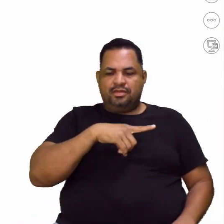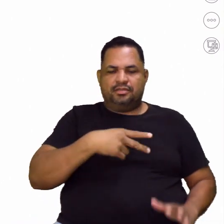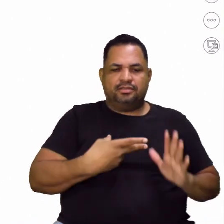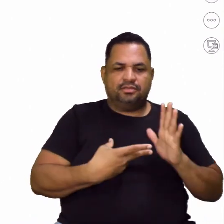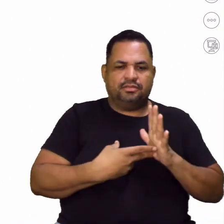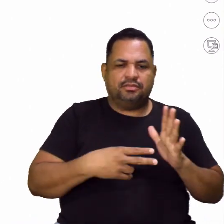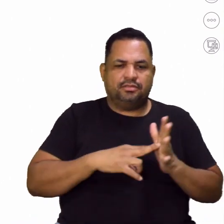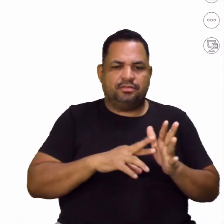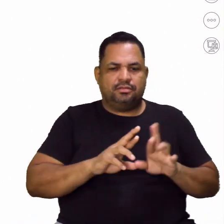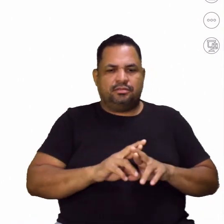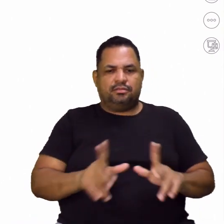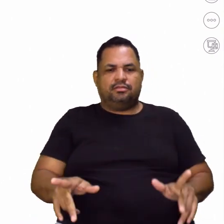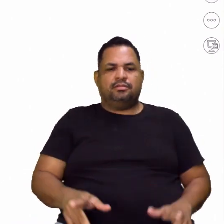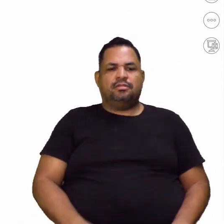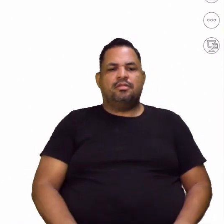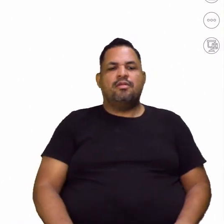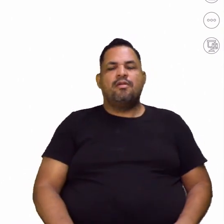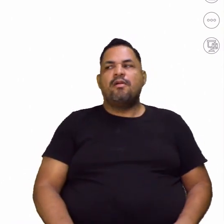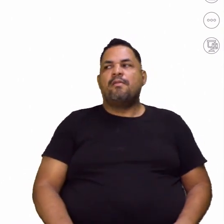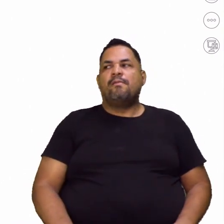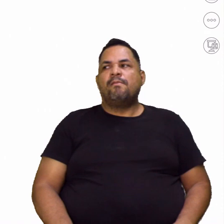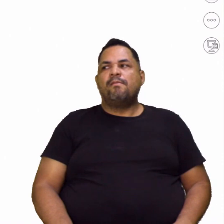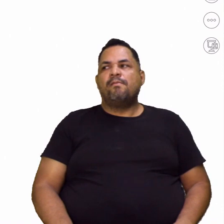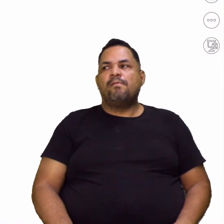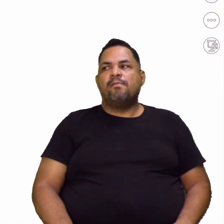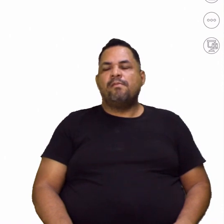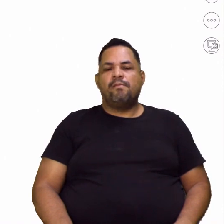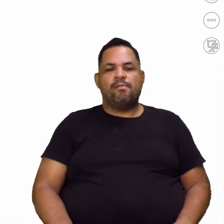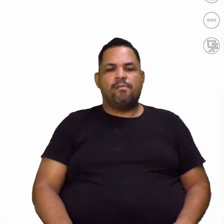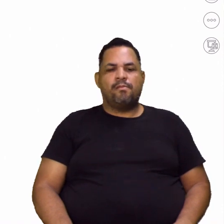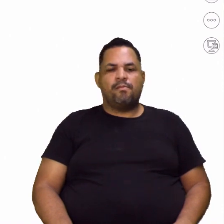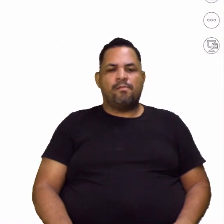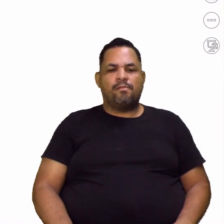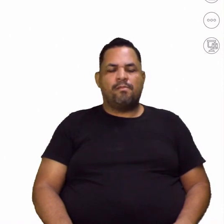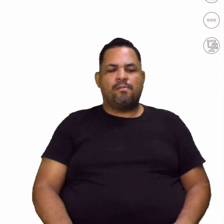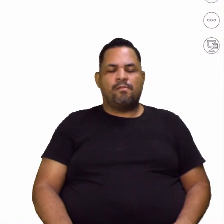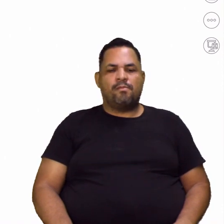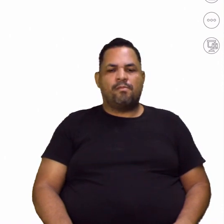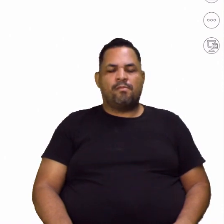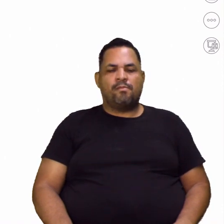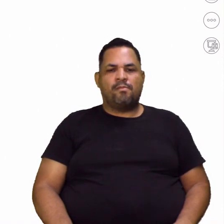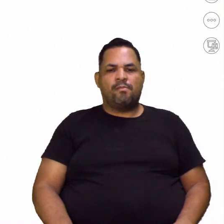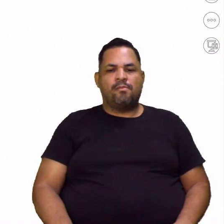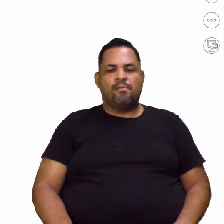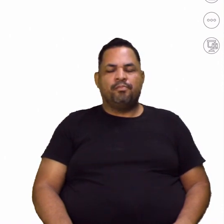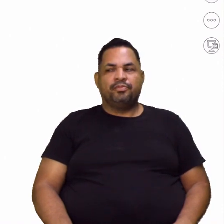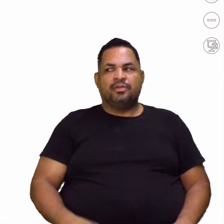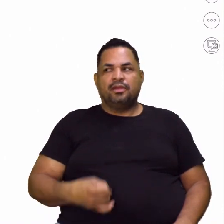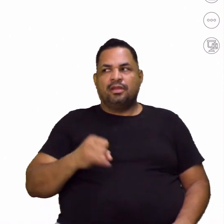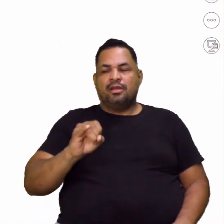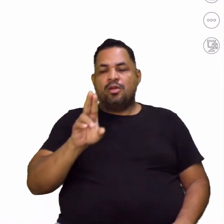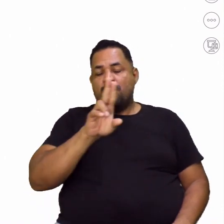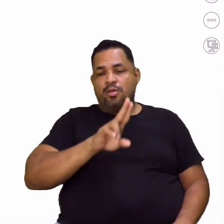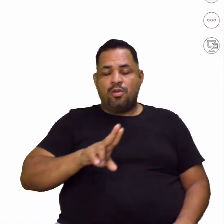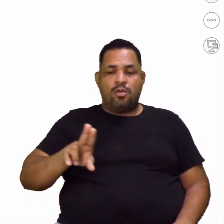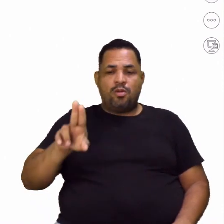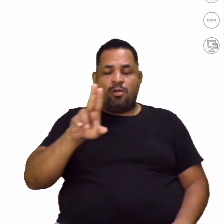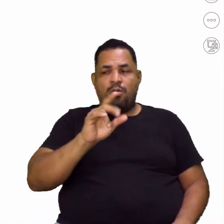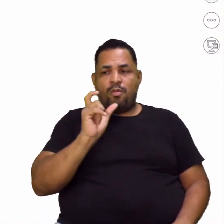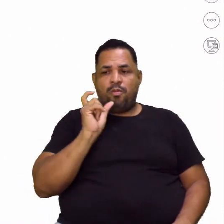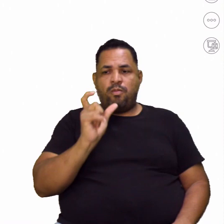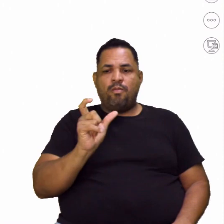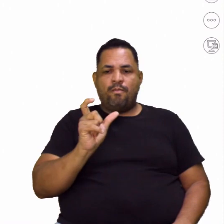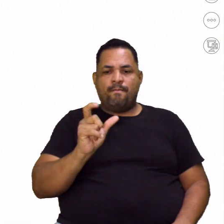diferente. Tá bom? A mesma coisa se eu usasse aqui a